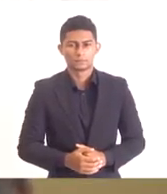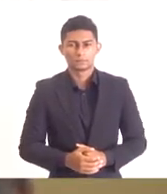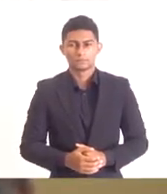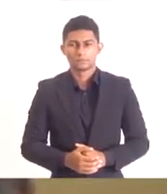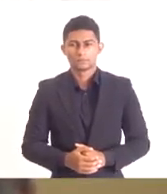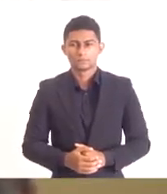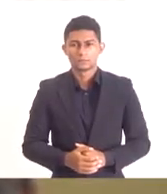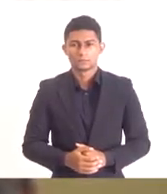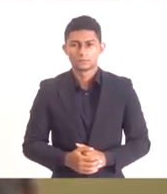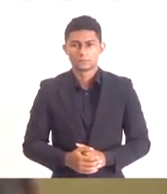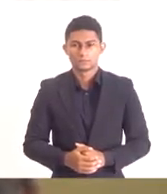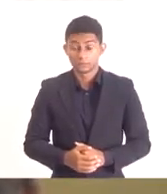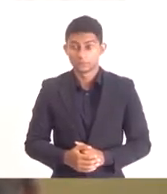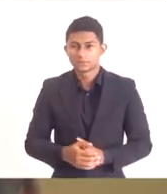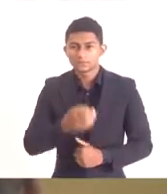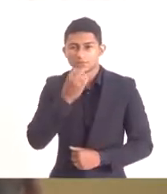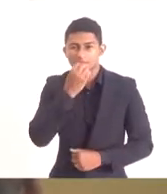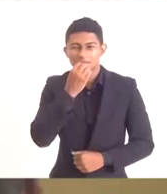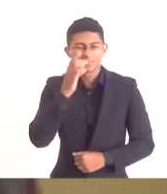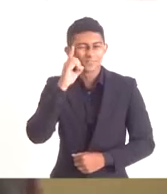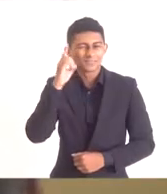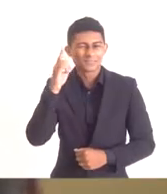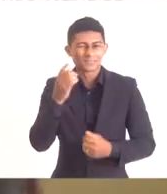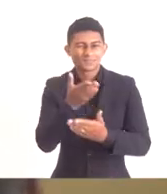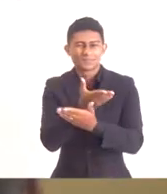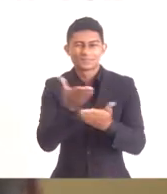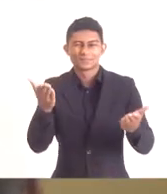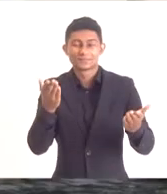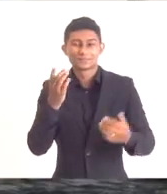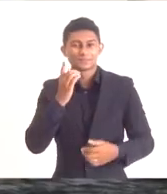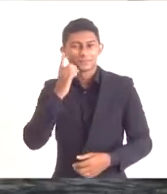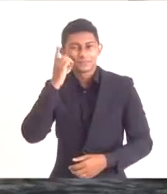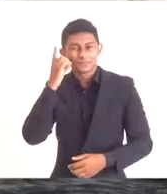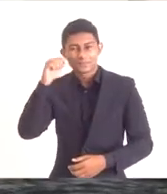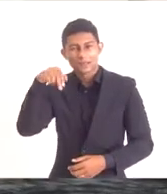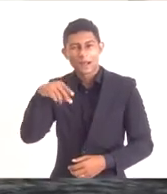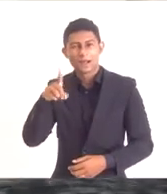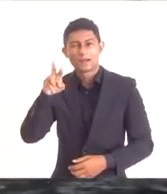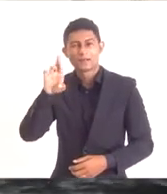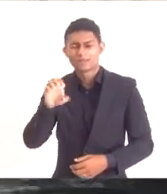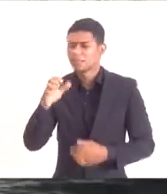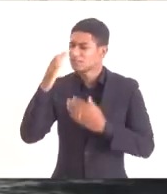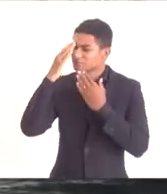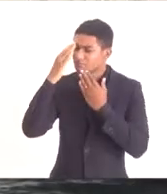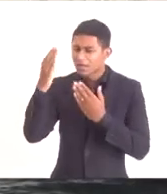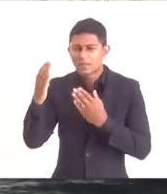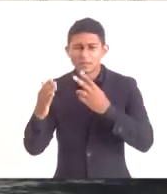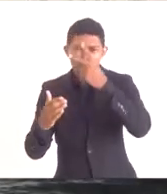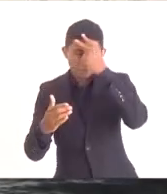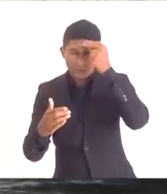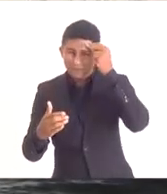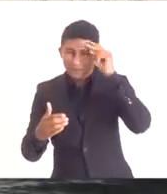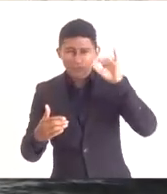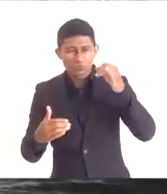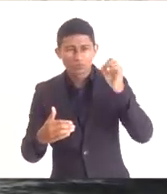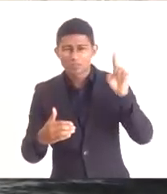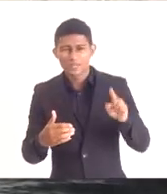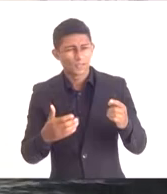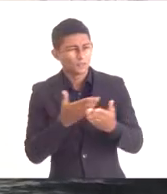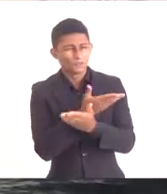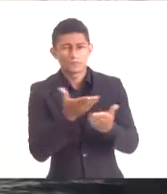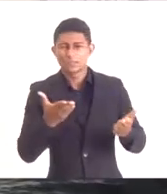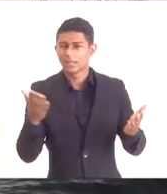Alô? Bom dia, bom dia a todos. Deputado André Ciliano, muito obrigado. Prefeito José Bonifácio, demais autoridades presentes.